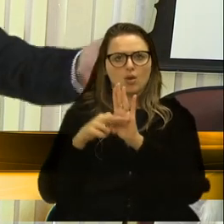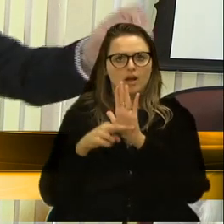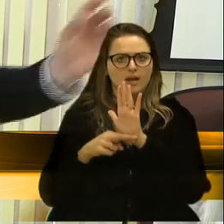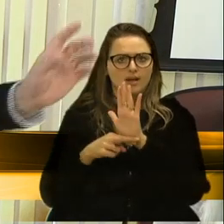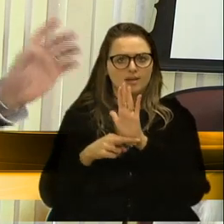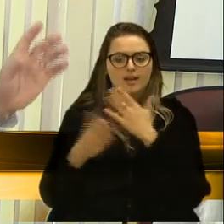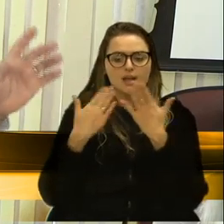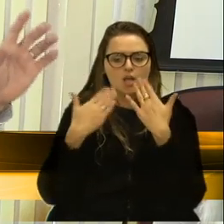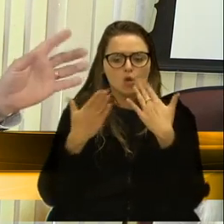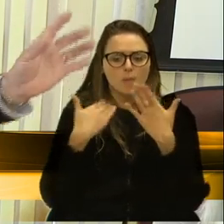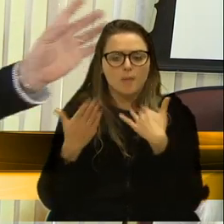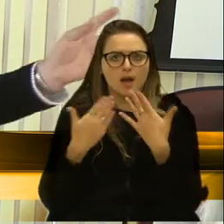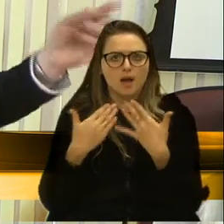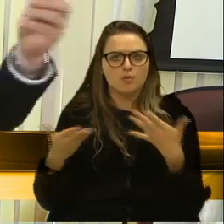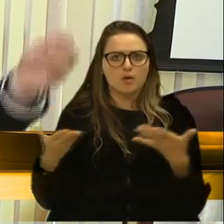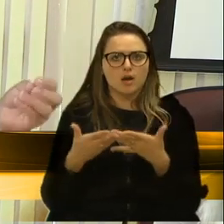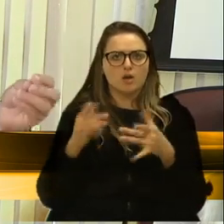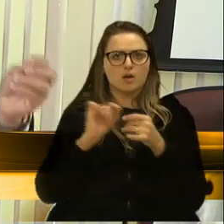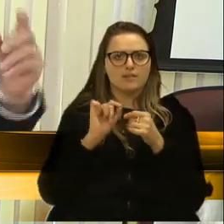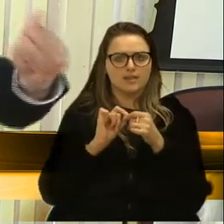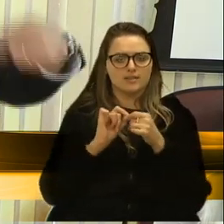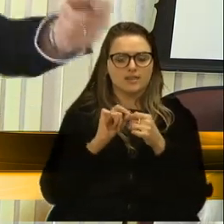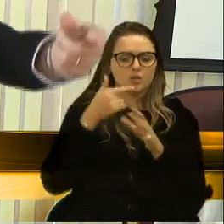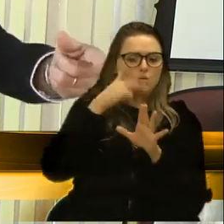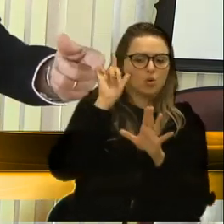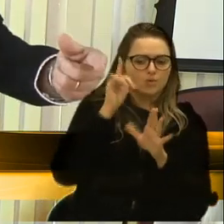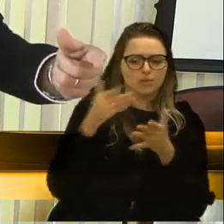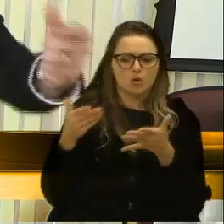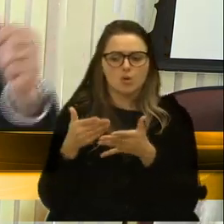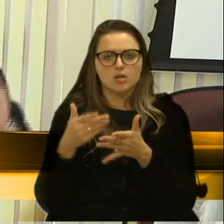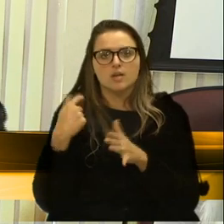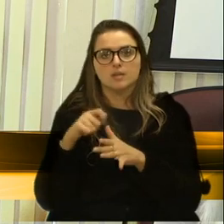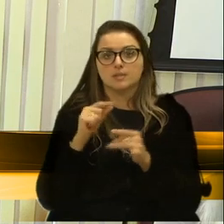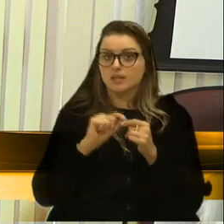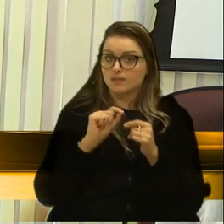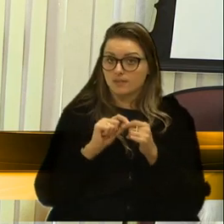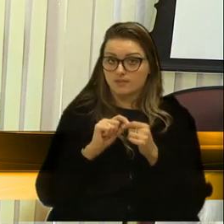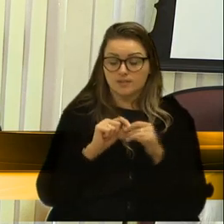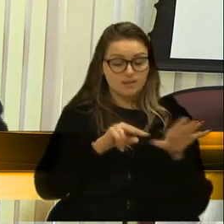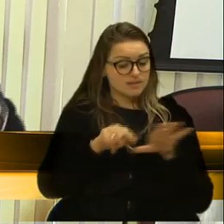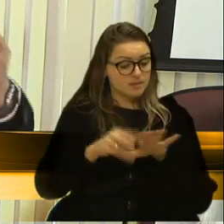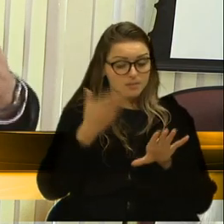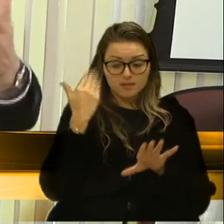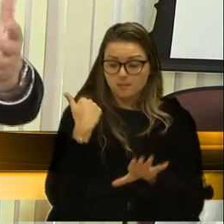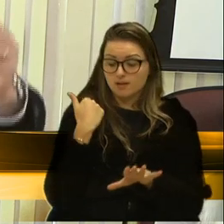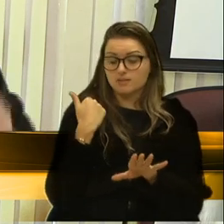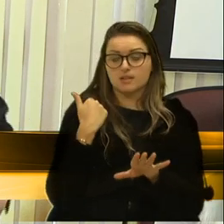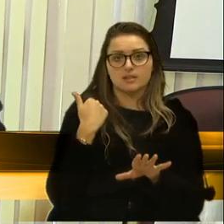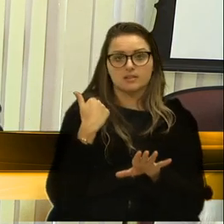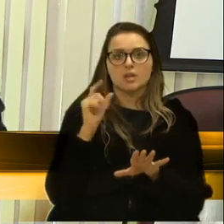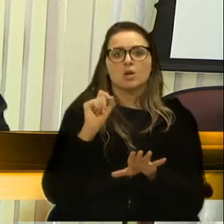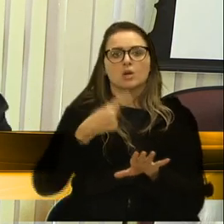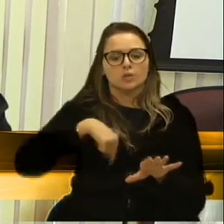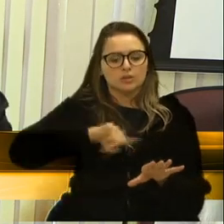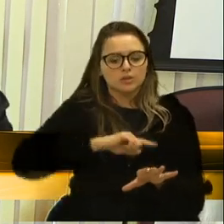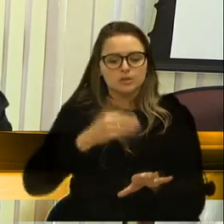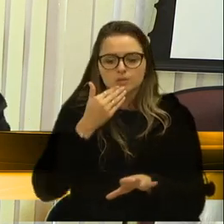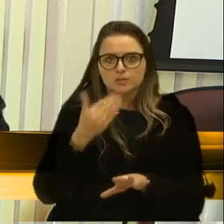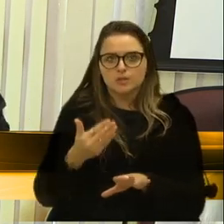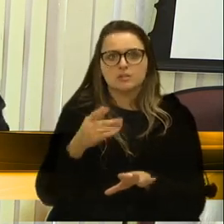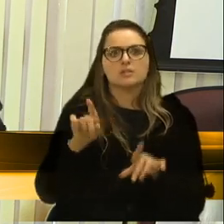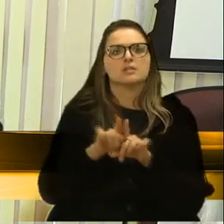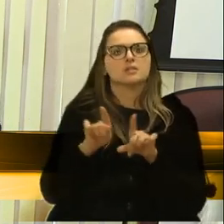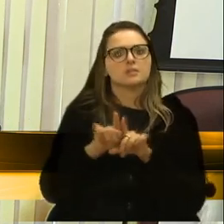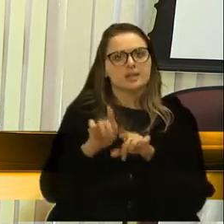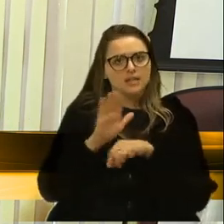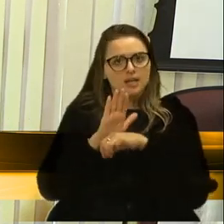diálogo que está sendo feito de ontem para cá, tinha que ter sido feito na semana passada. O que a gente ia pedir era para que interfira, talvez